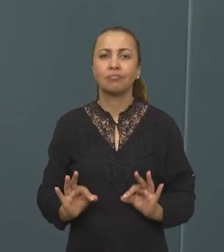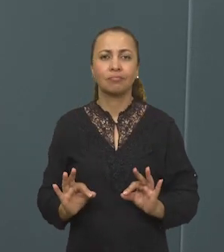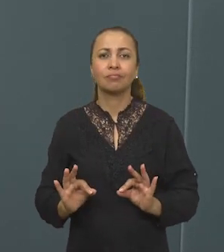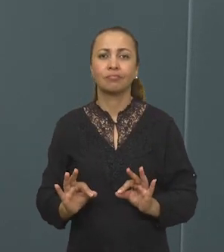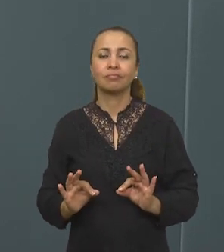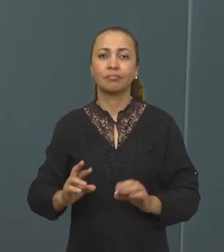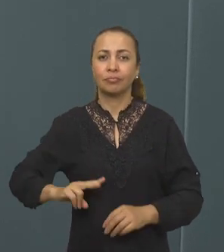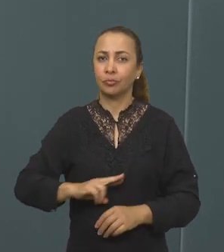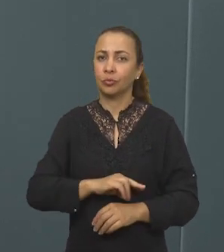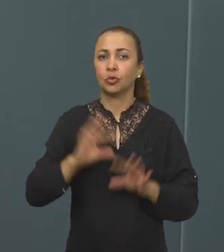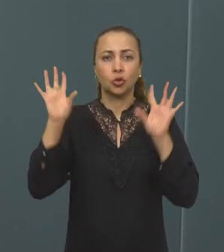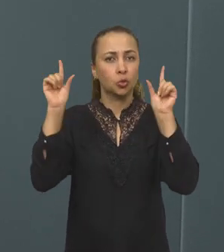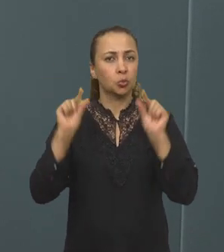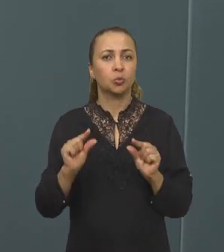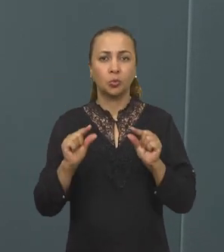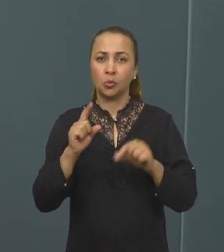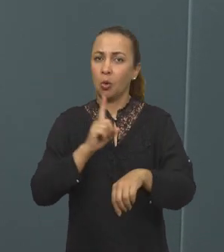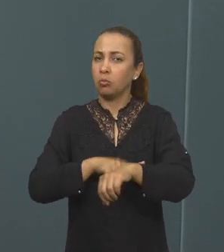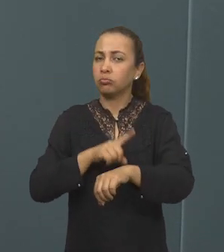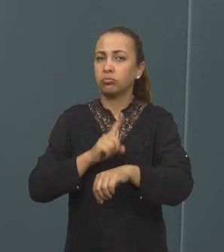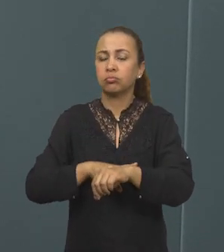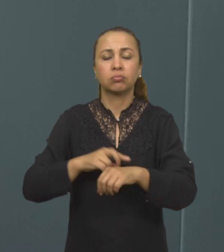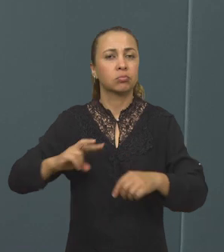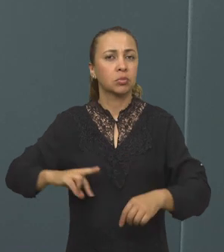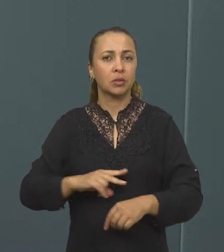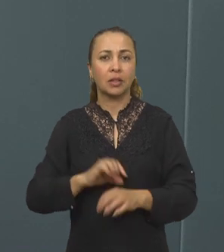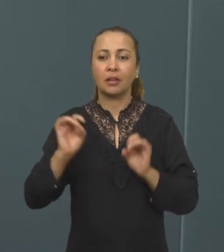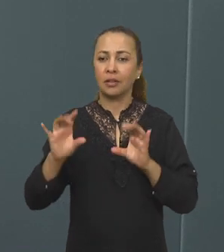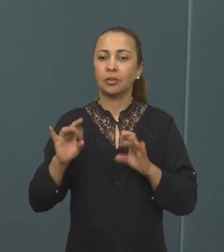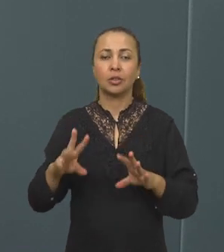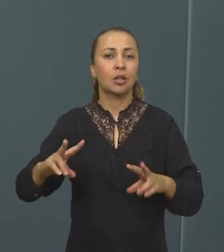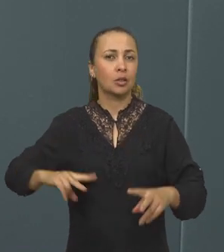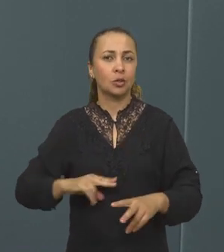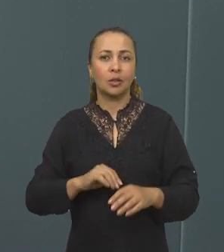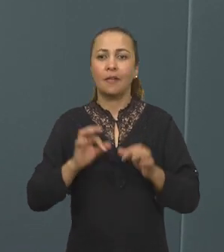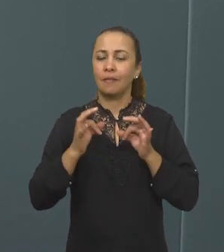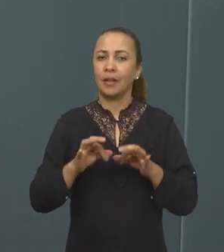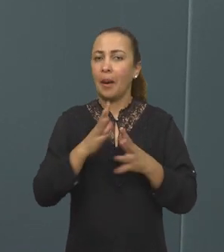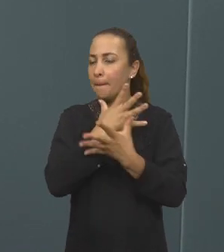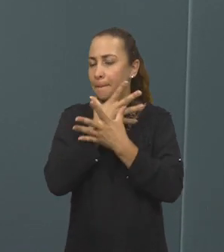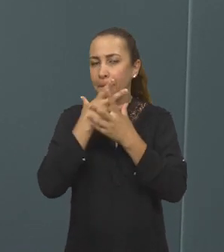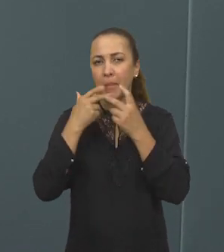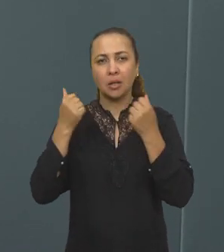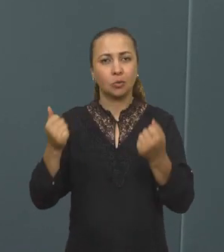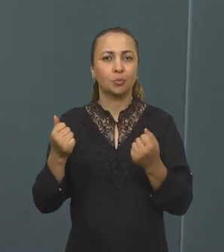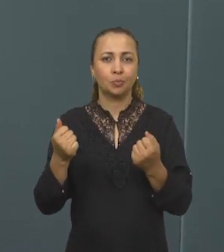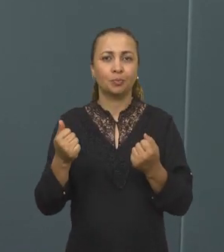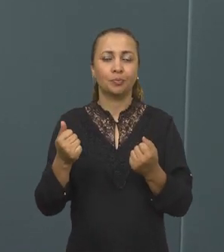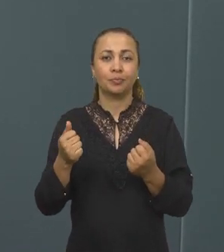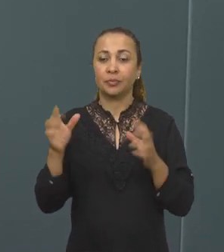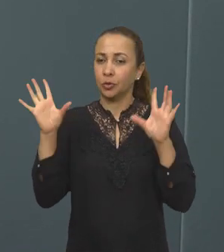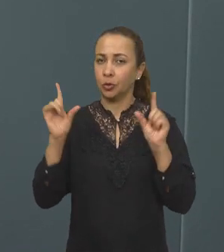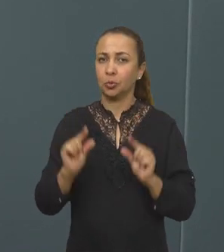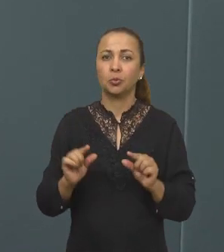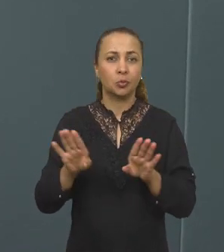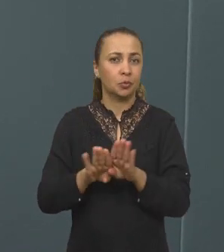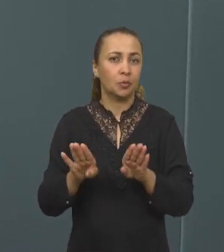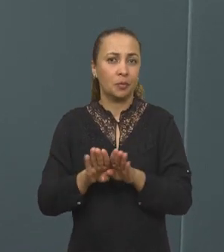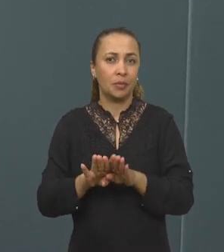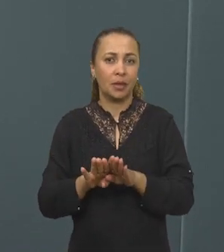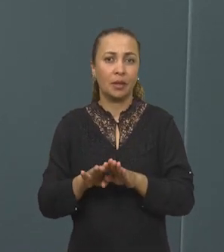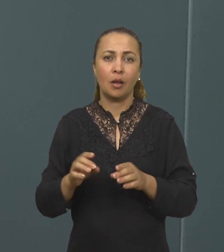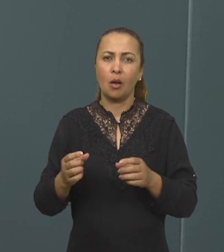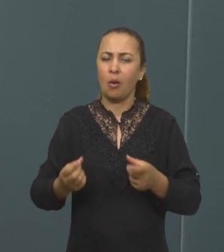cirúrgica, diminua o tempo de cirurgia, então deixando que essa cirurgia fique otimizada e assim diminuindo